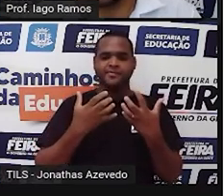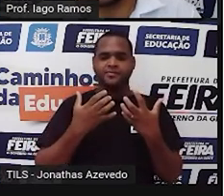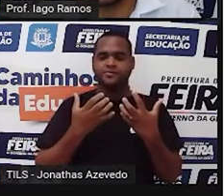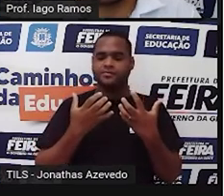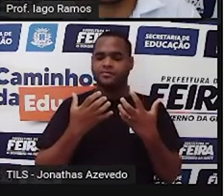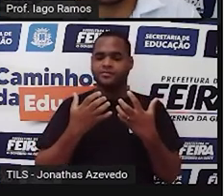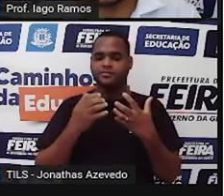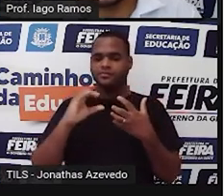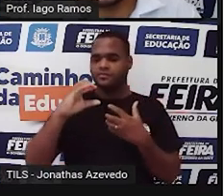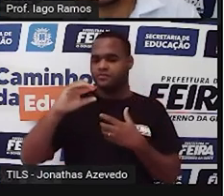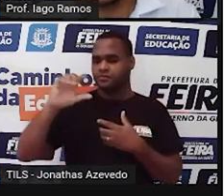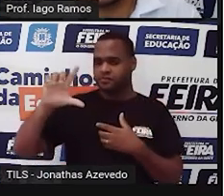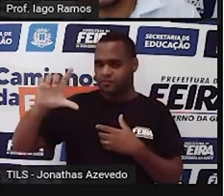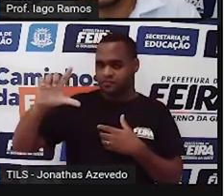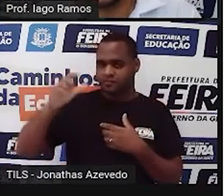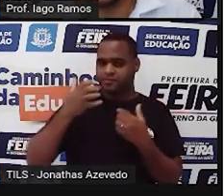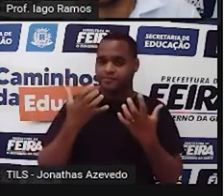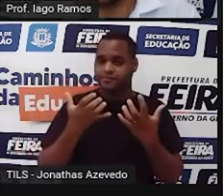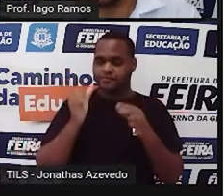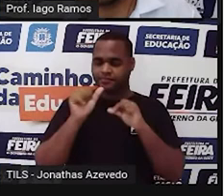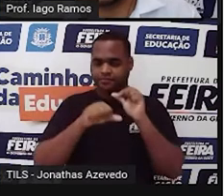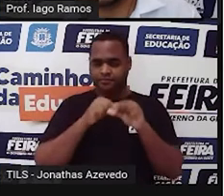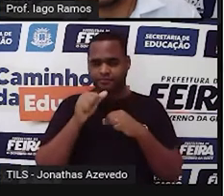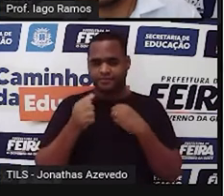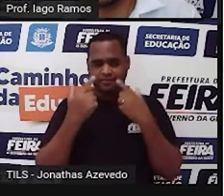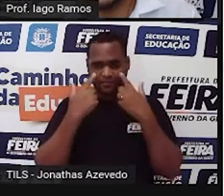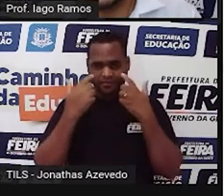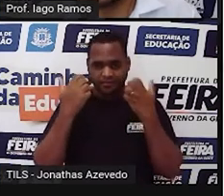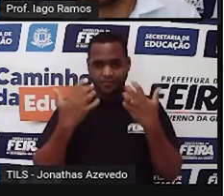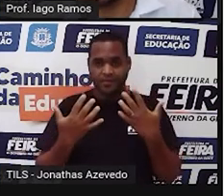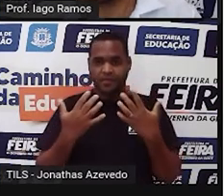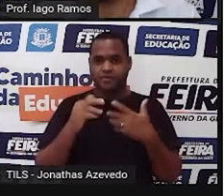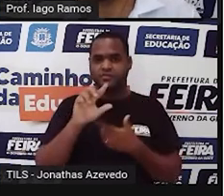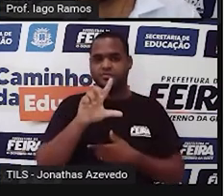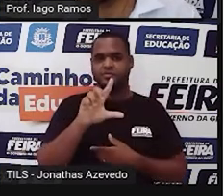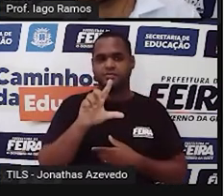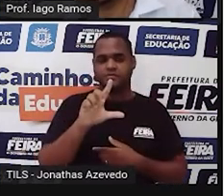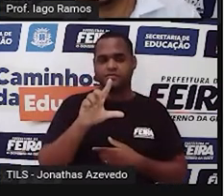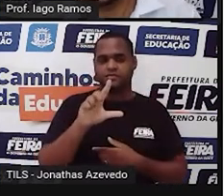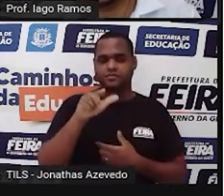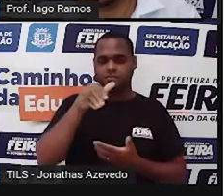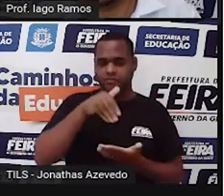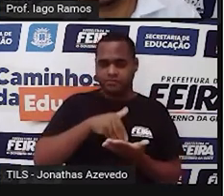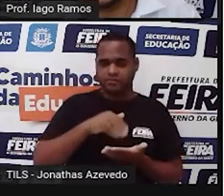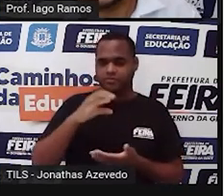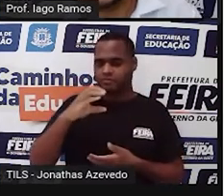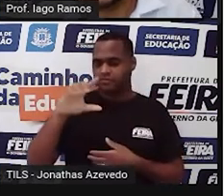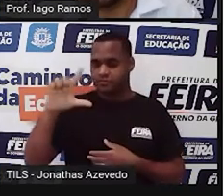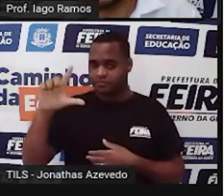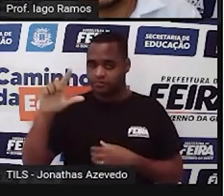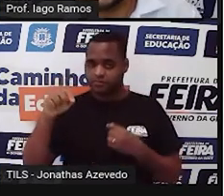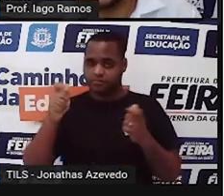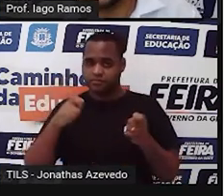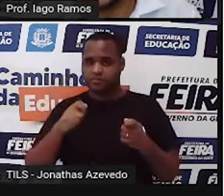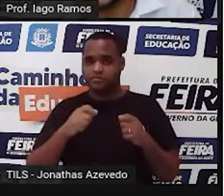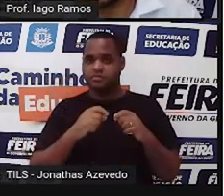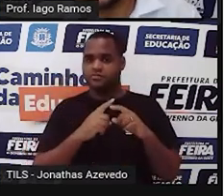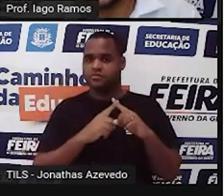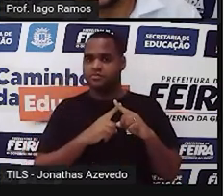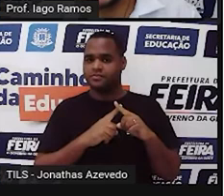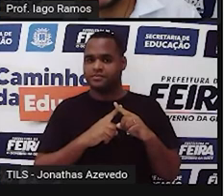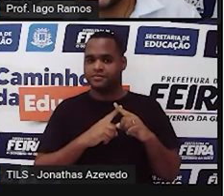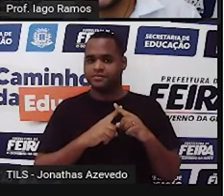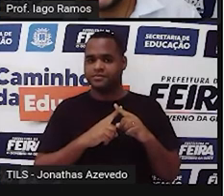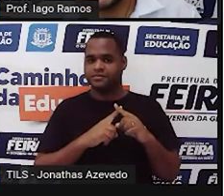eu quero que ele fique em centilitro. Então, acompanhe comigo. Do litro até chegar a centilitro, vai dar dois